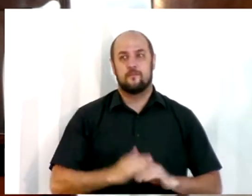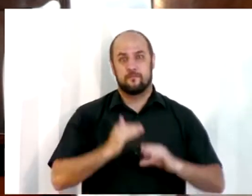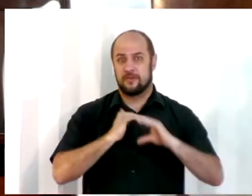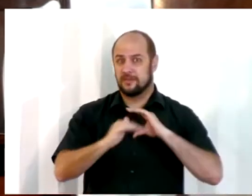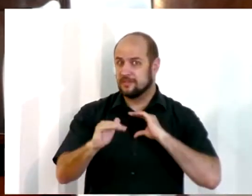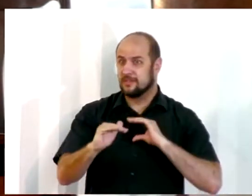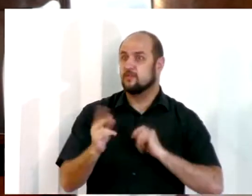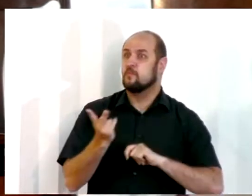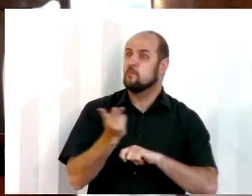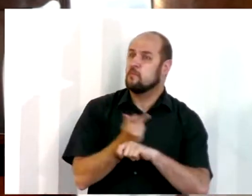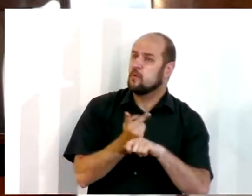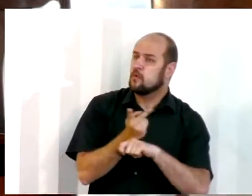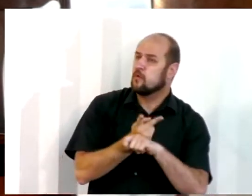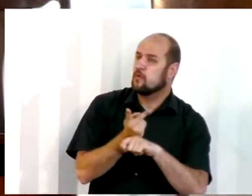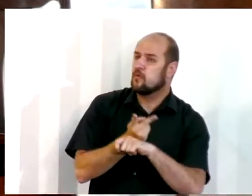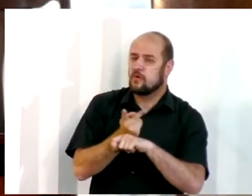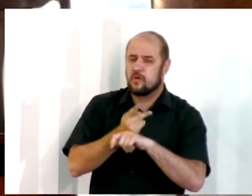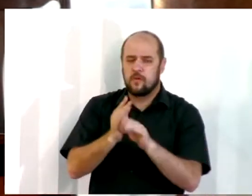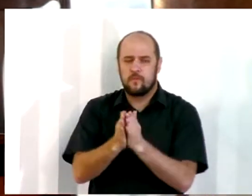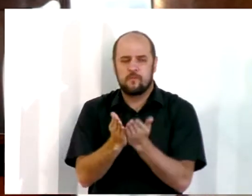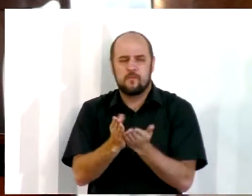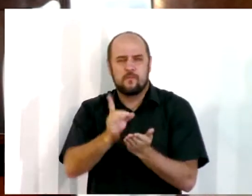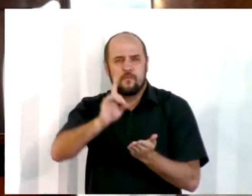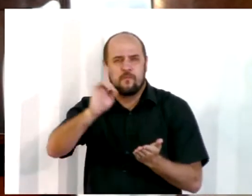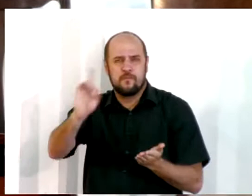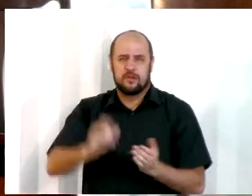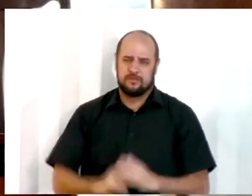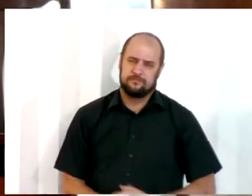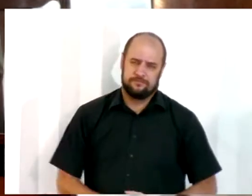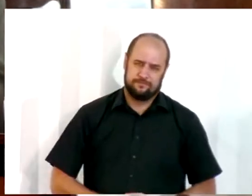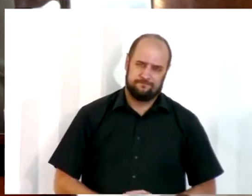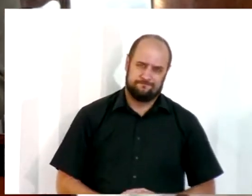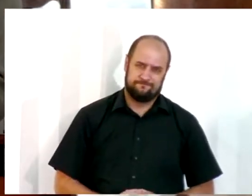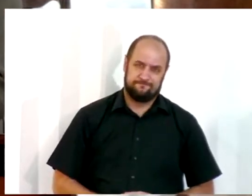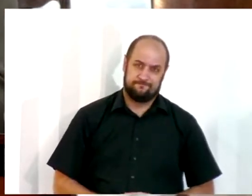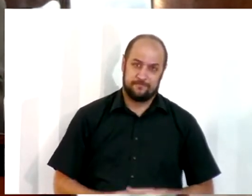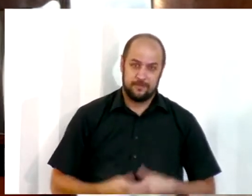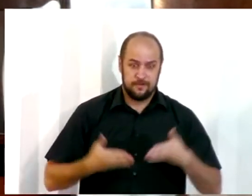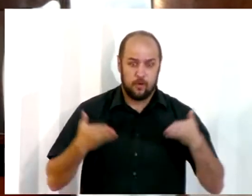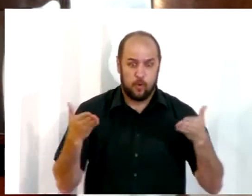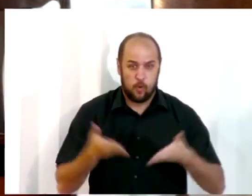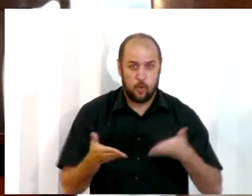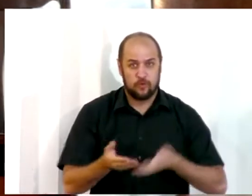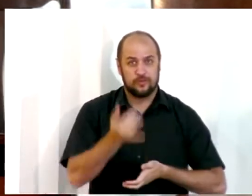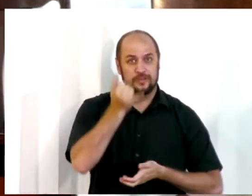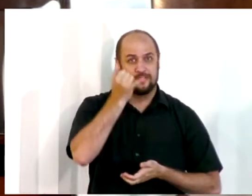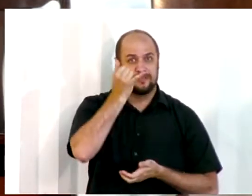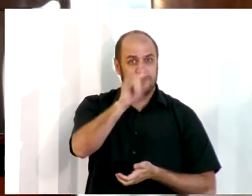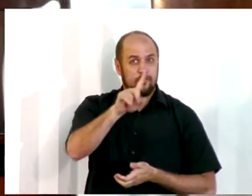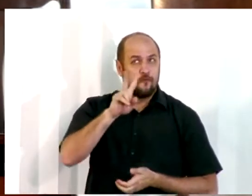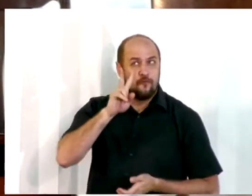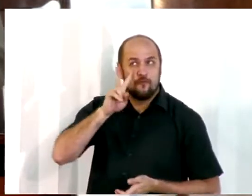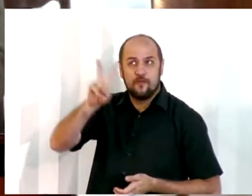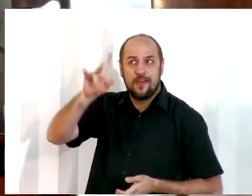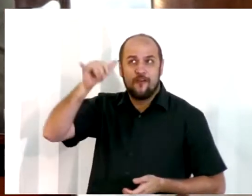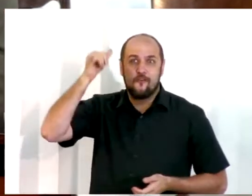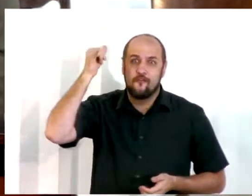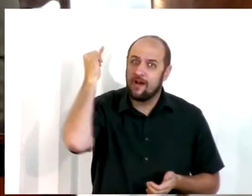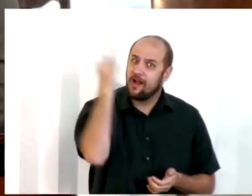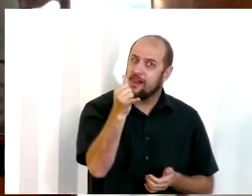busca pela Palavra de Deus. Hoje, se ouvir diz a voz de Deus,